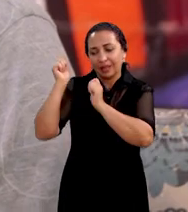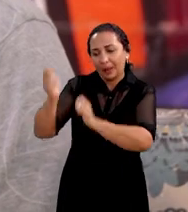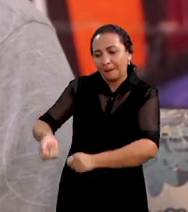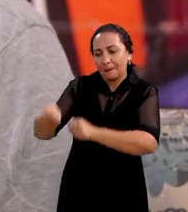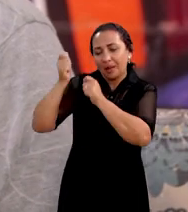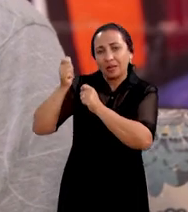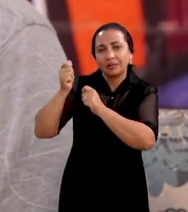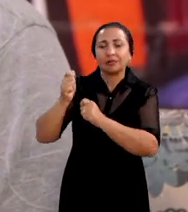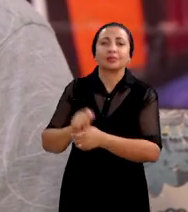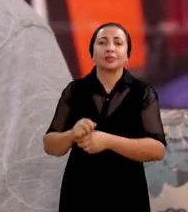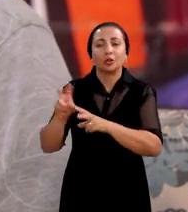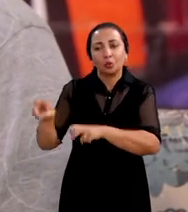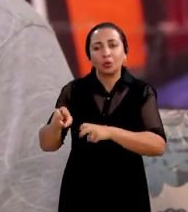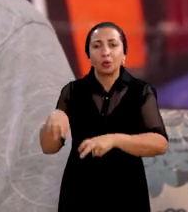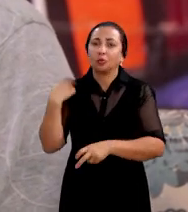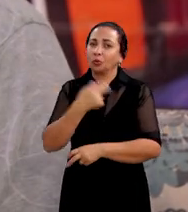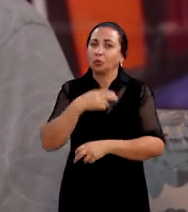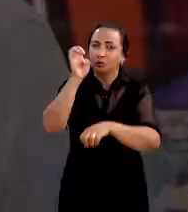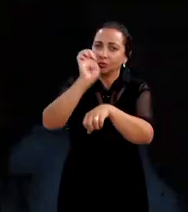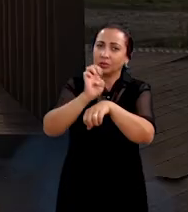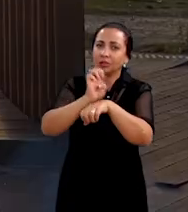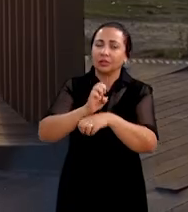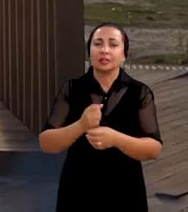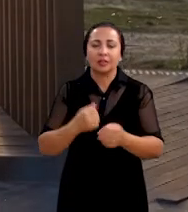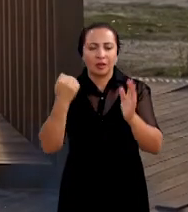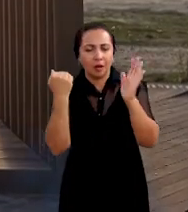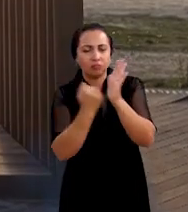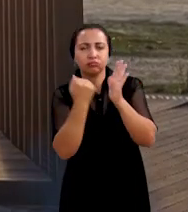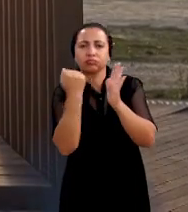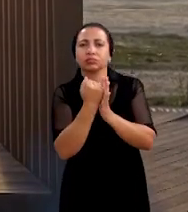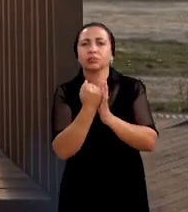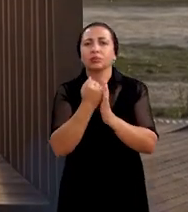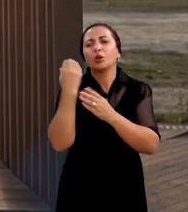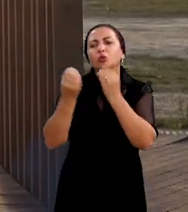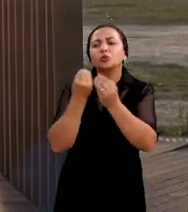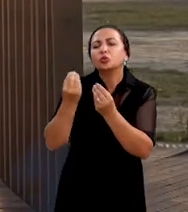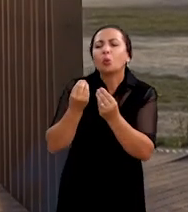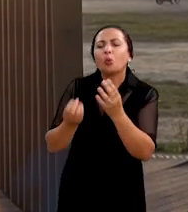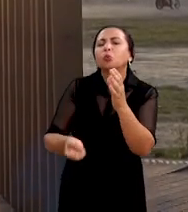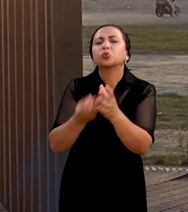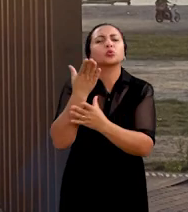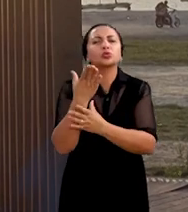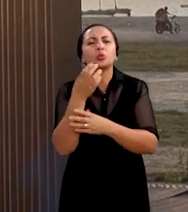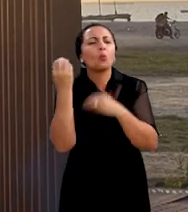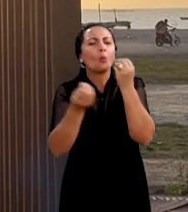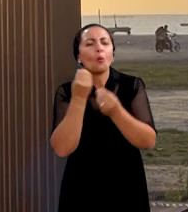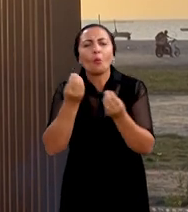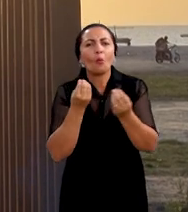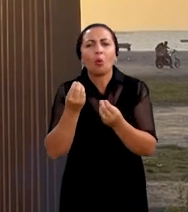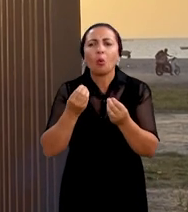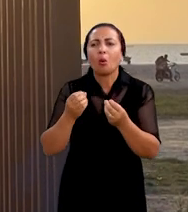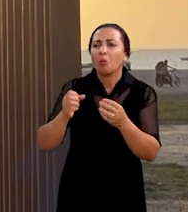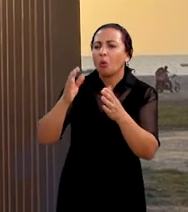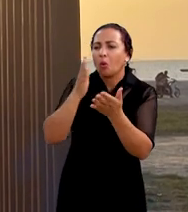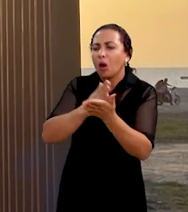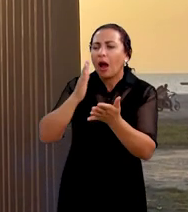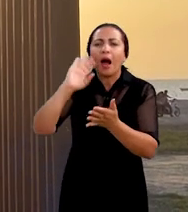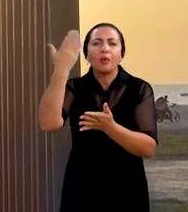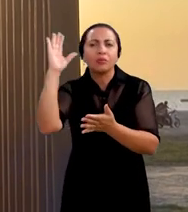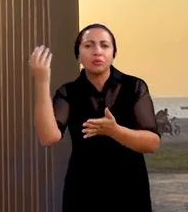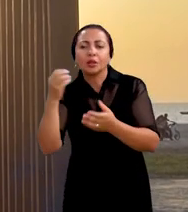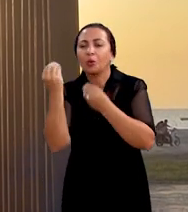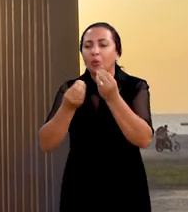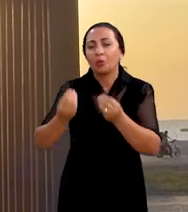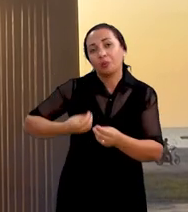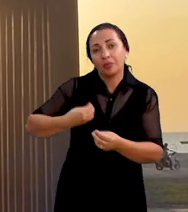da pesca de curral no nosso estado. Trazer justamente o registro desde como se procede das etapas de